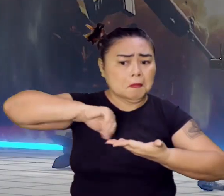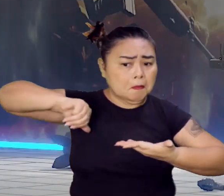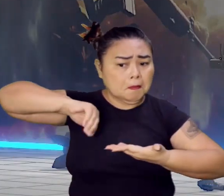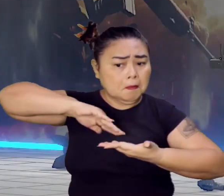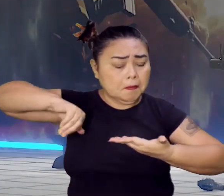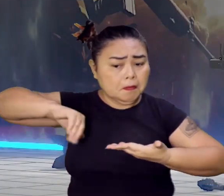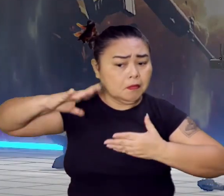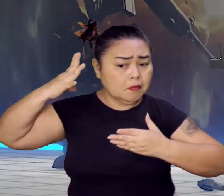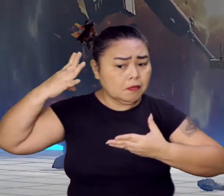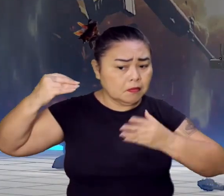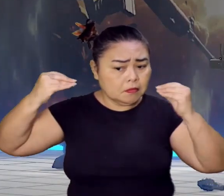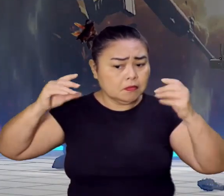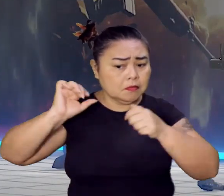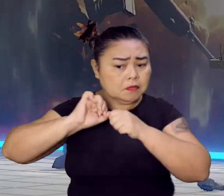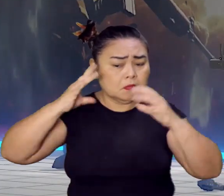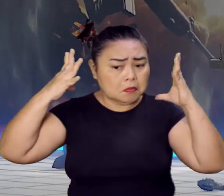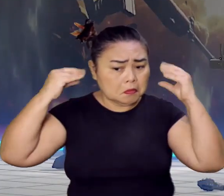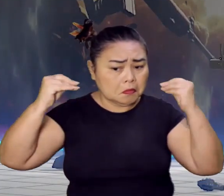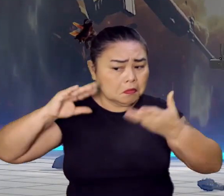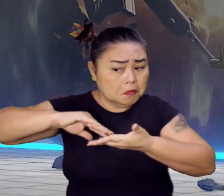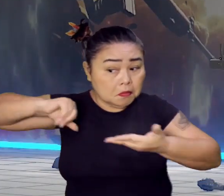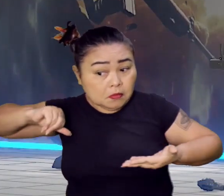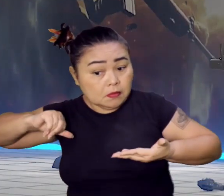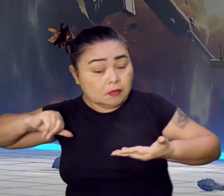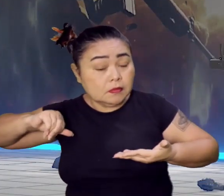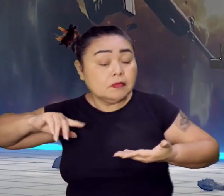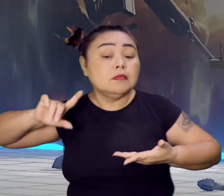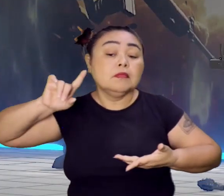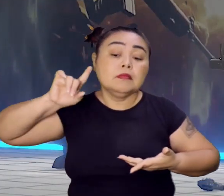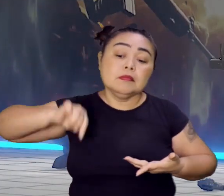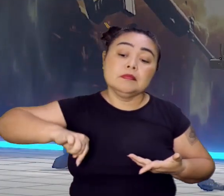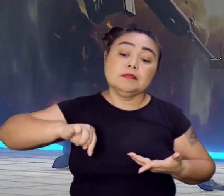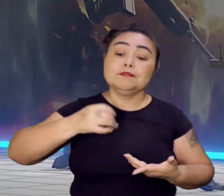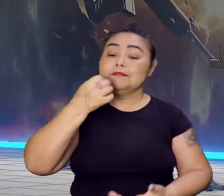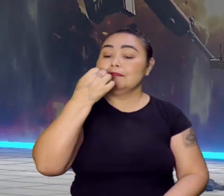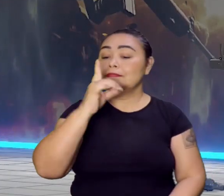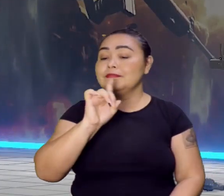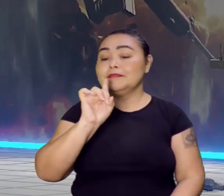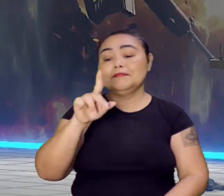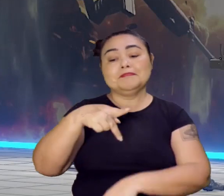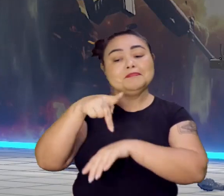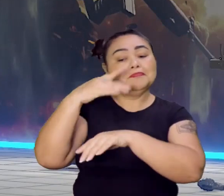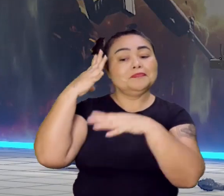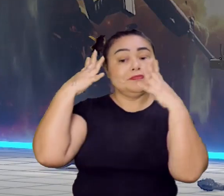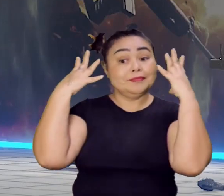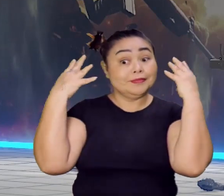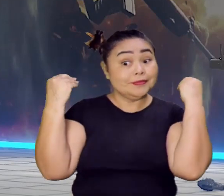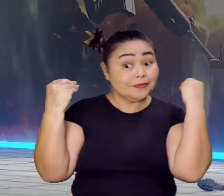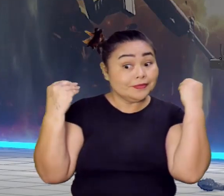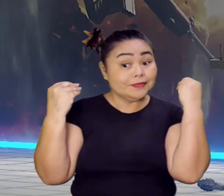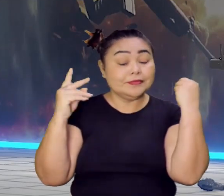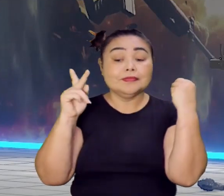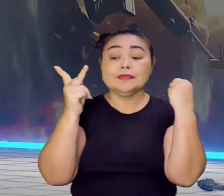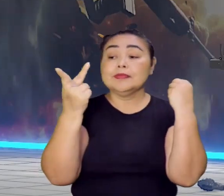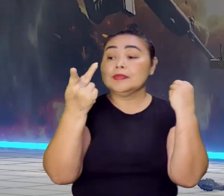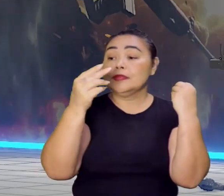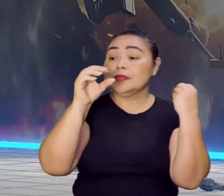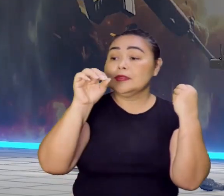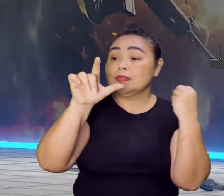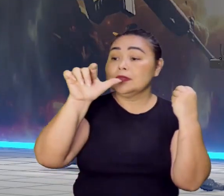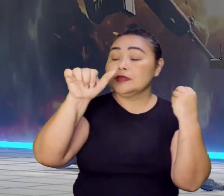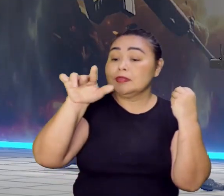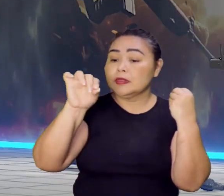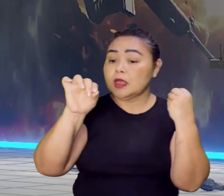holandeses desse processo comercial. Isso não foi bom para a Holanda. Então a Holanda, de forma vingativa,